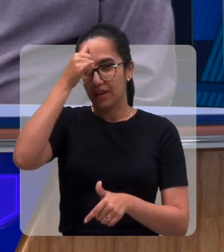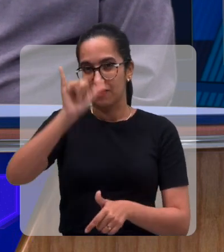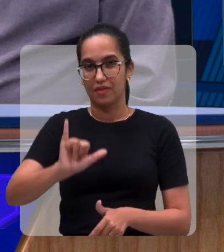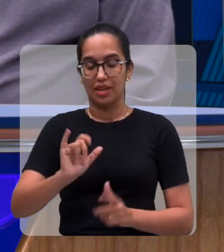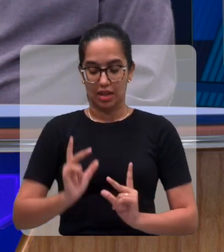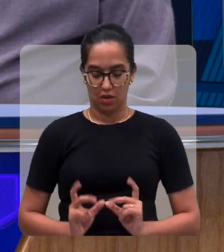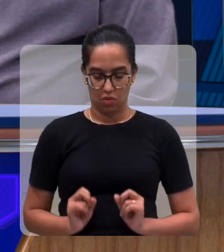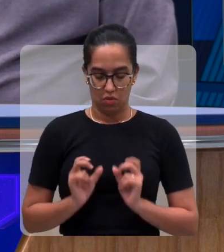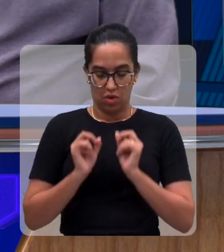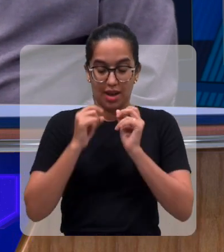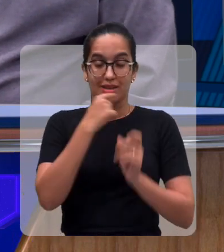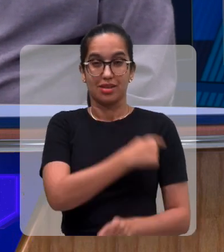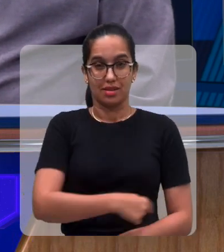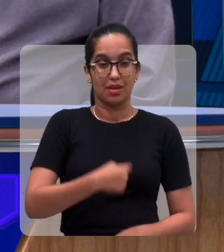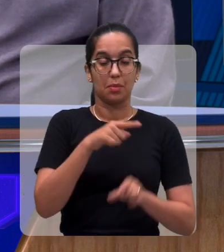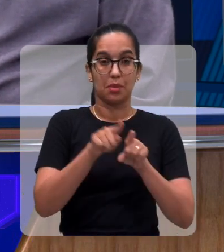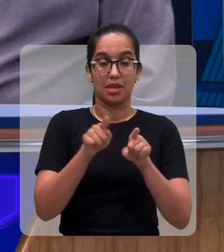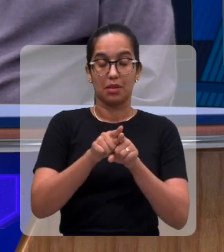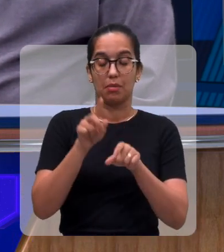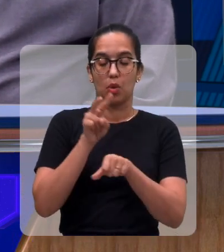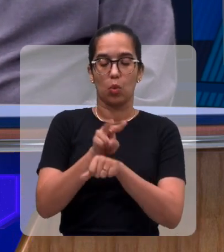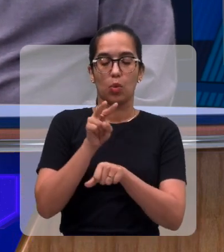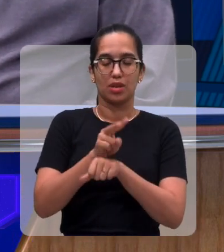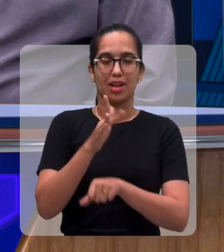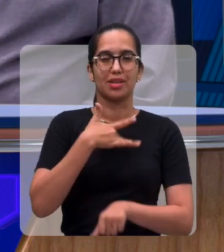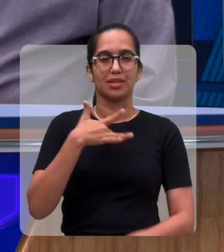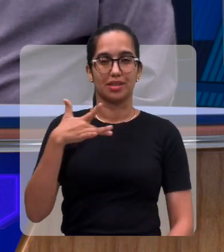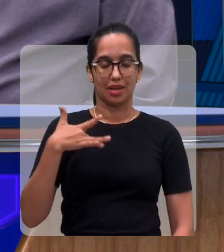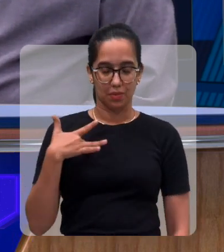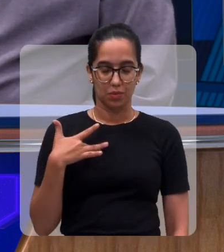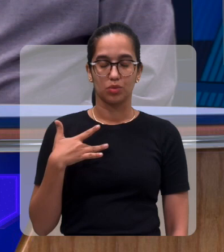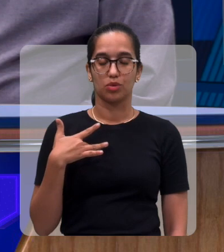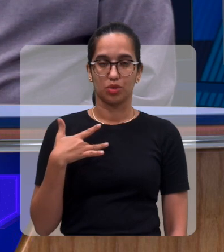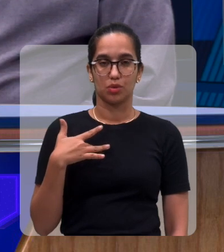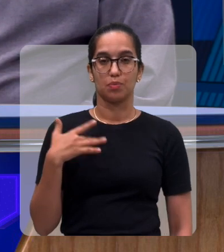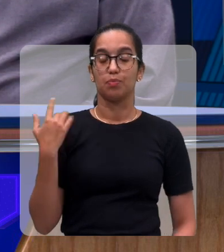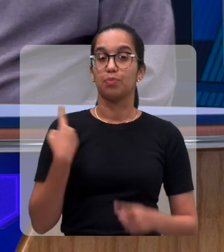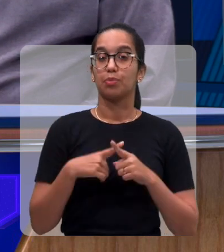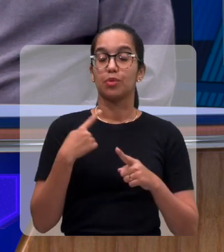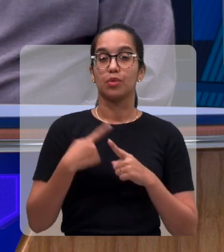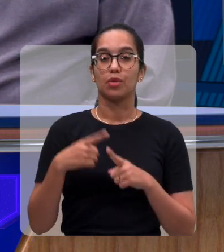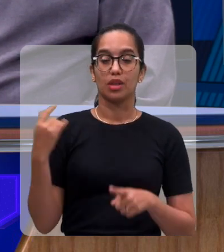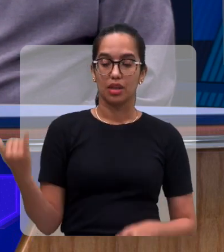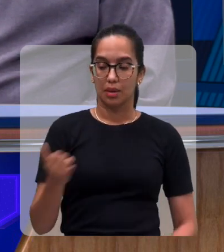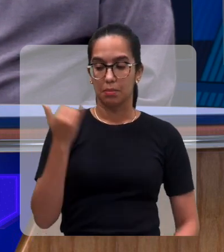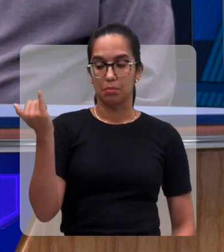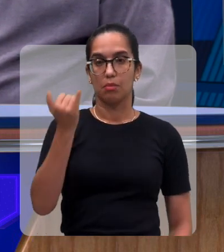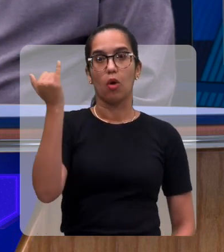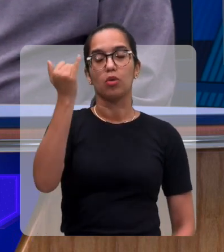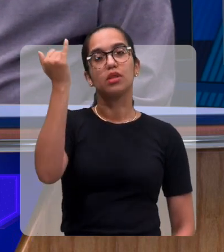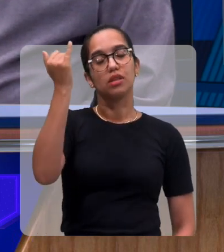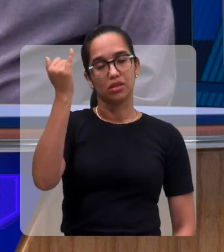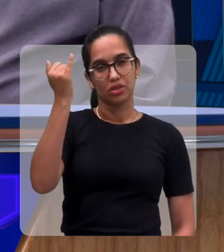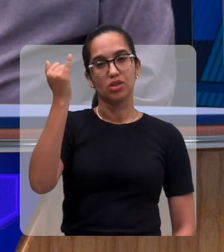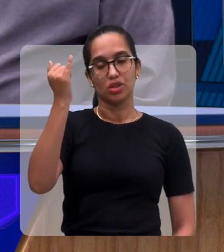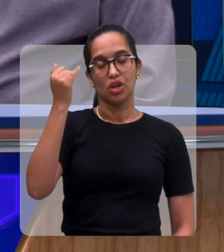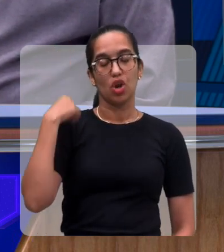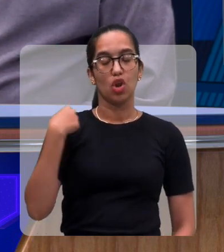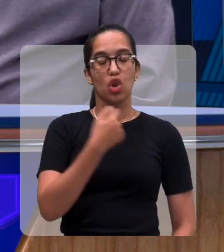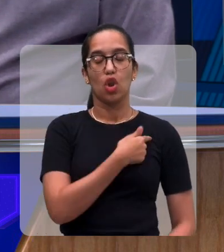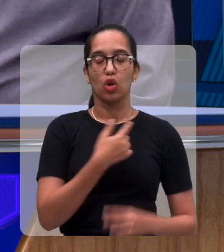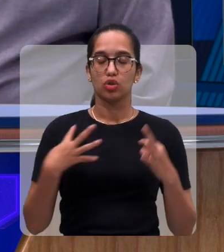uma prevenção da saúde de modo geral. Porque é importante, é essencial que